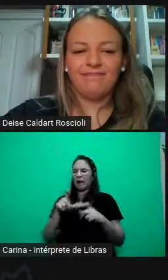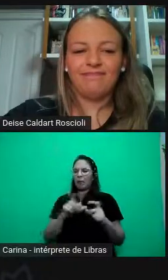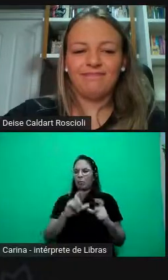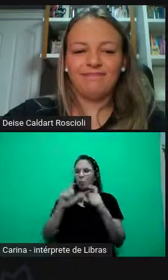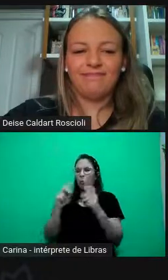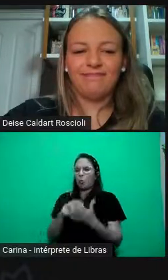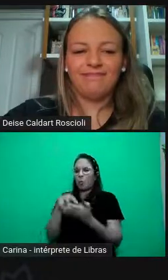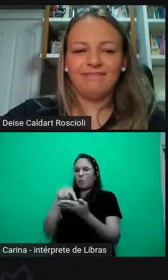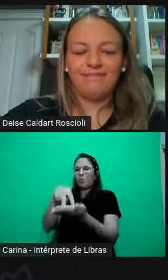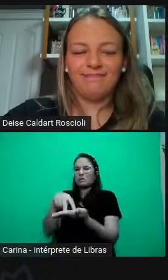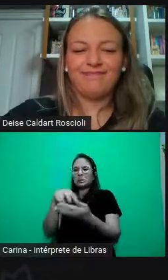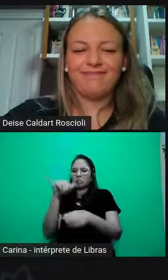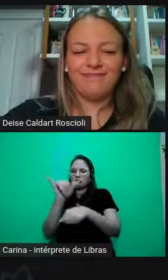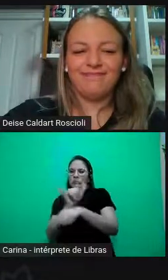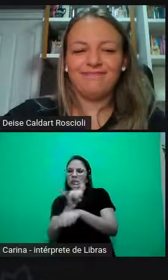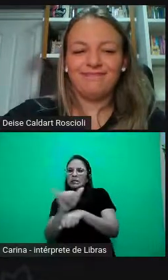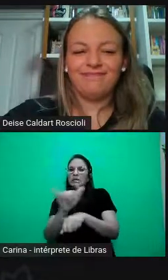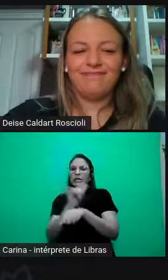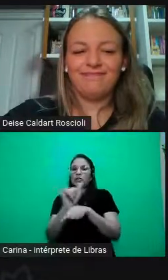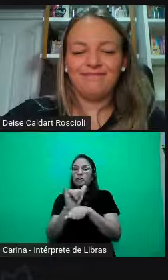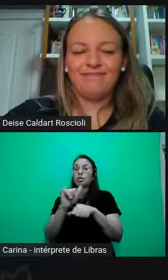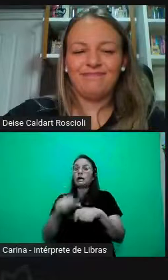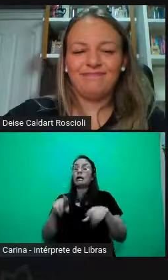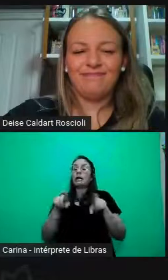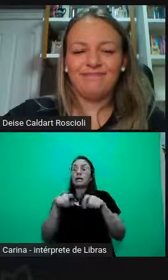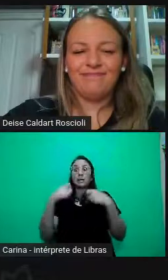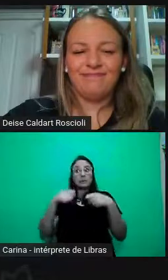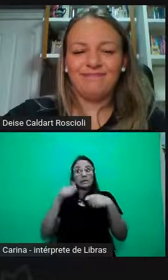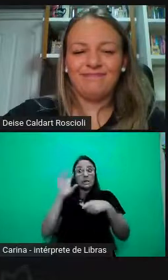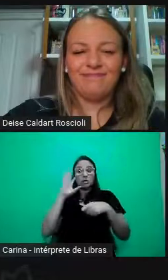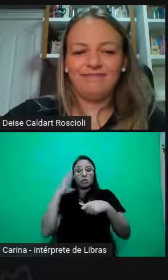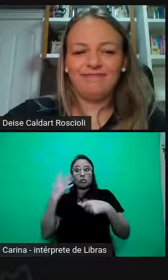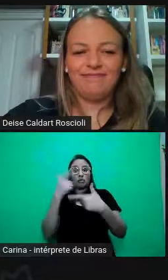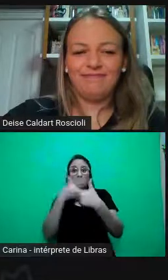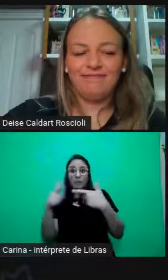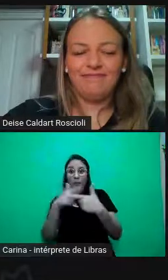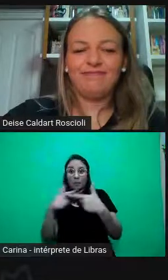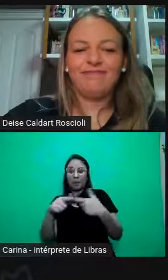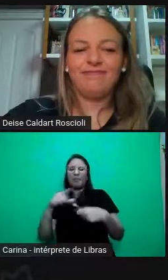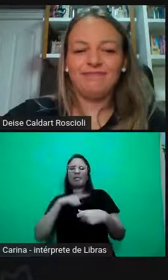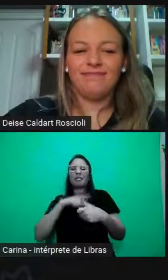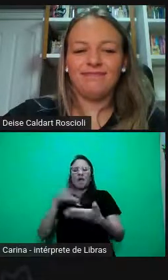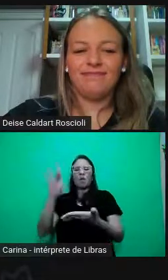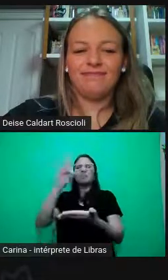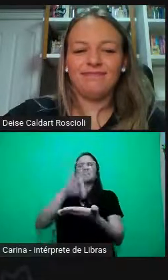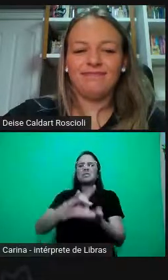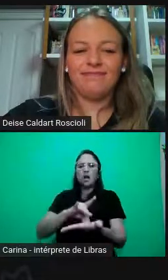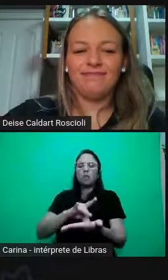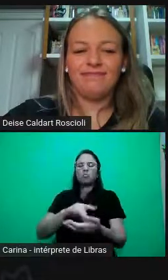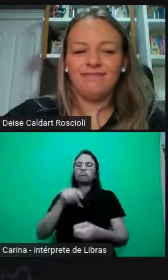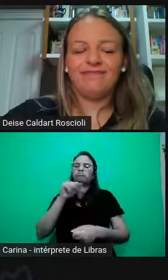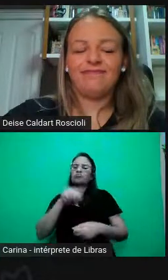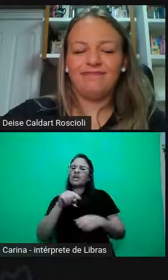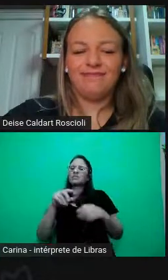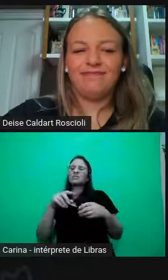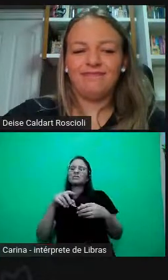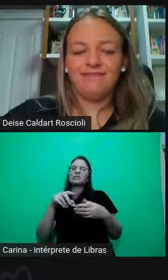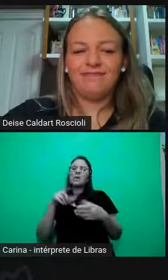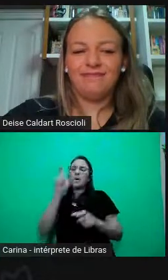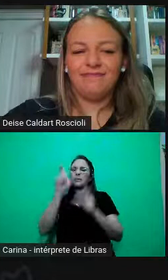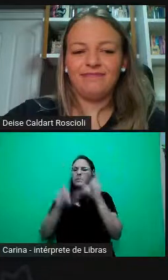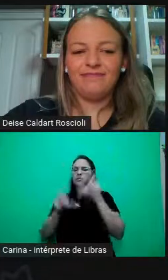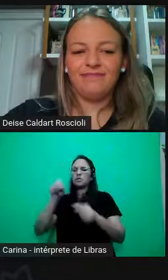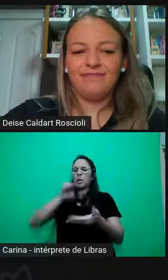as posições que tomam decisão, que são as posições que têm legitimidade, essas pessoas vão desaparecendo. A gente já não